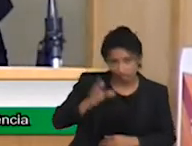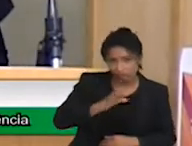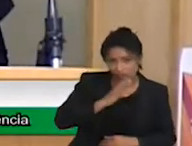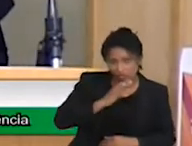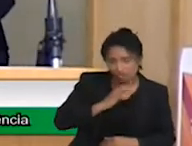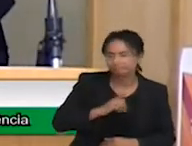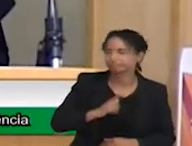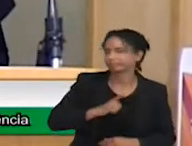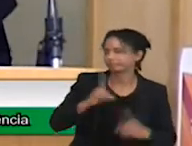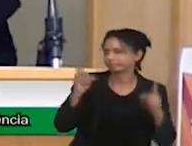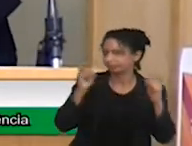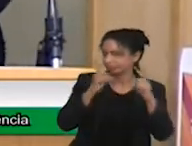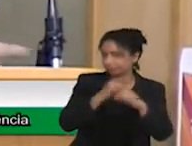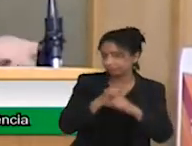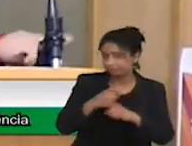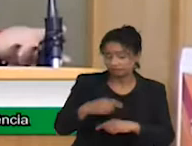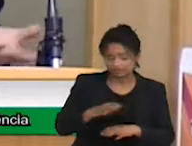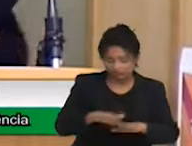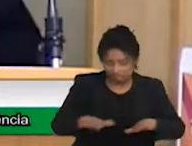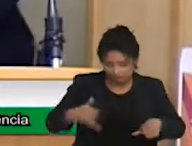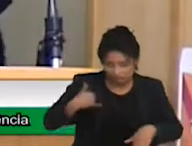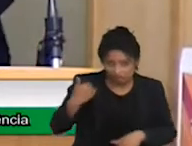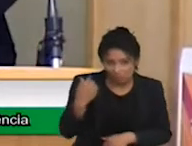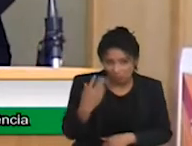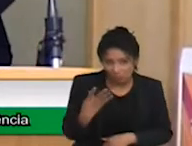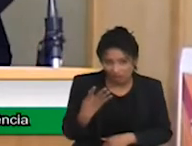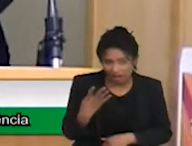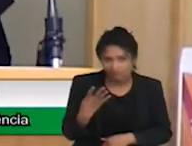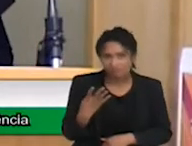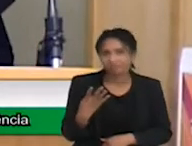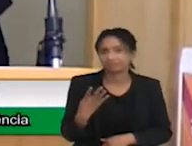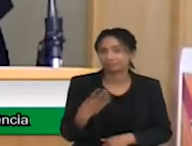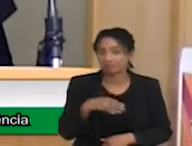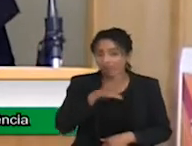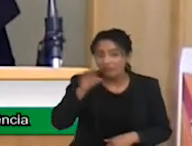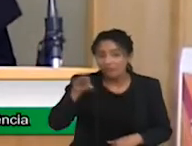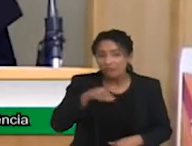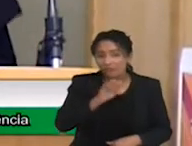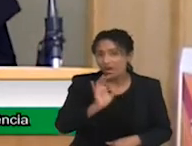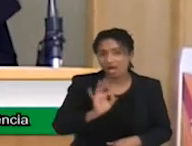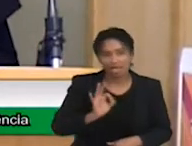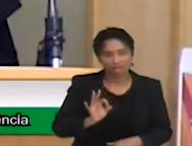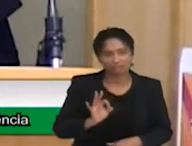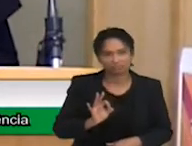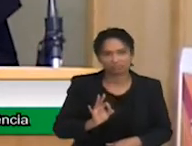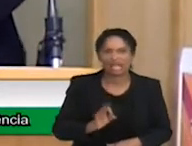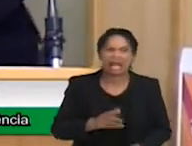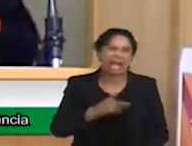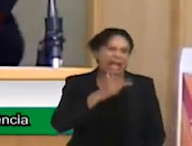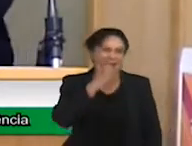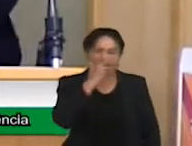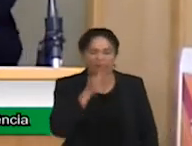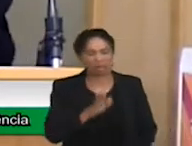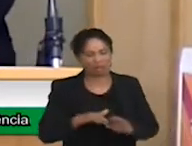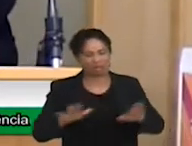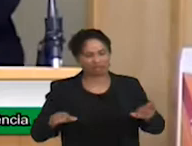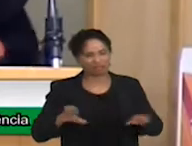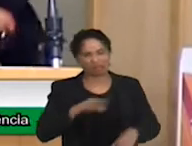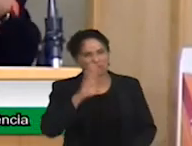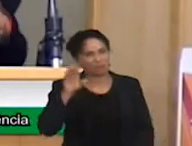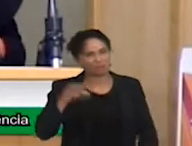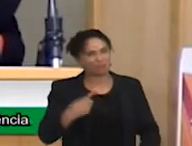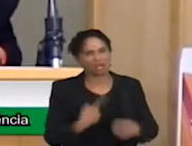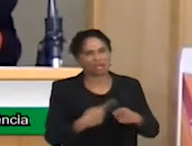4 anos sem falar e todo mundo falar que é porque ela é preguiçosa. Gente, criança não é preguiçosa. A gente tem que olhar